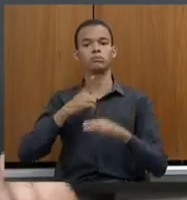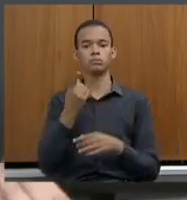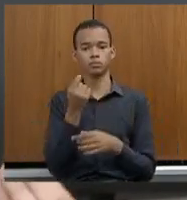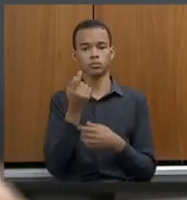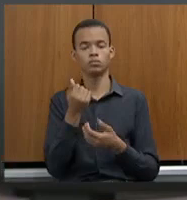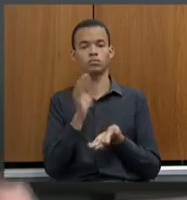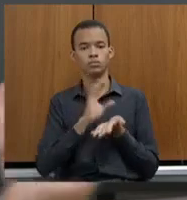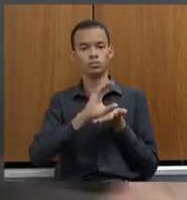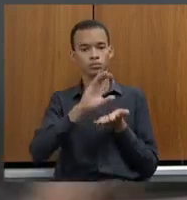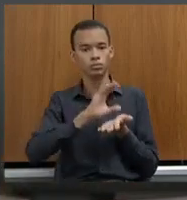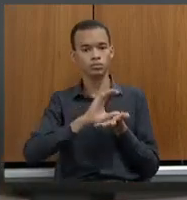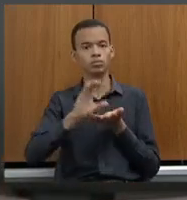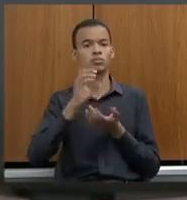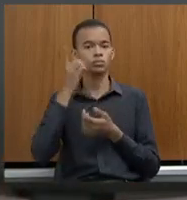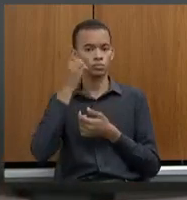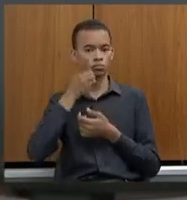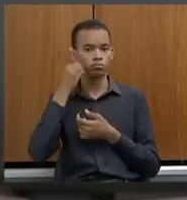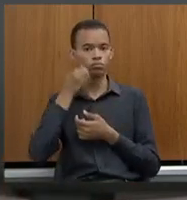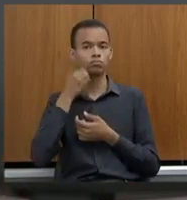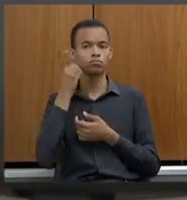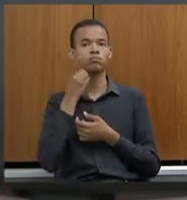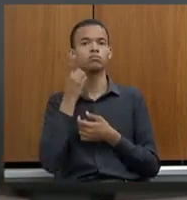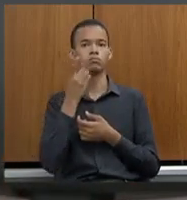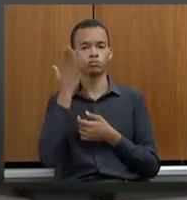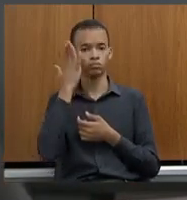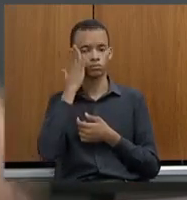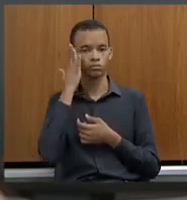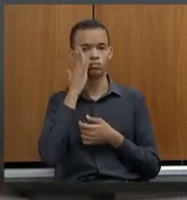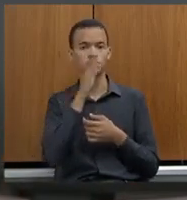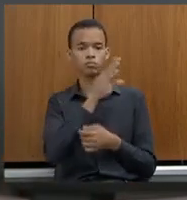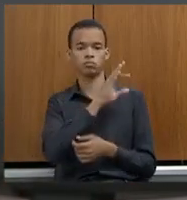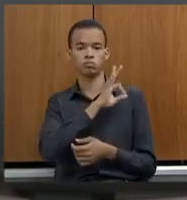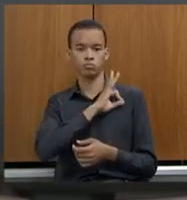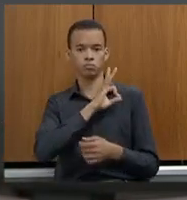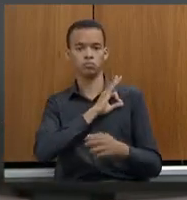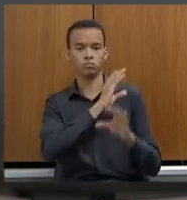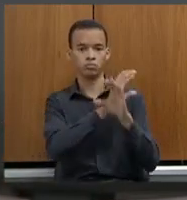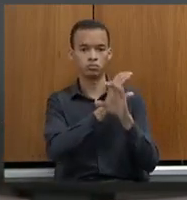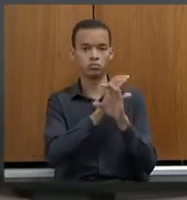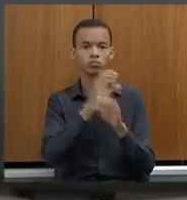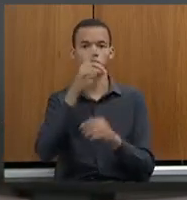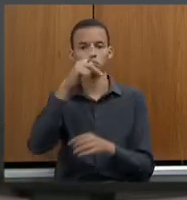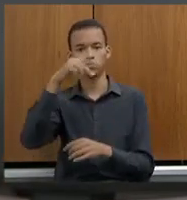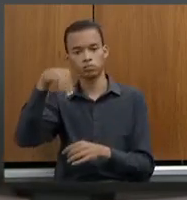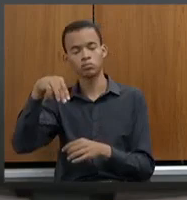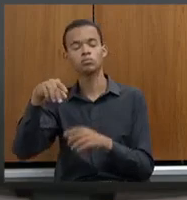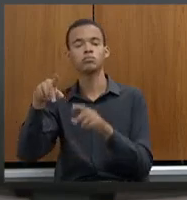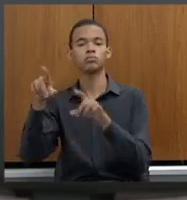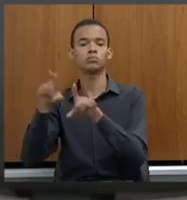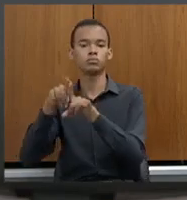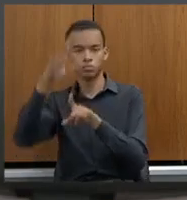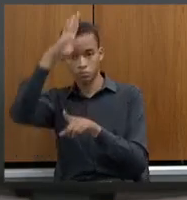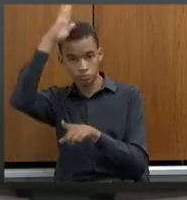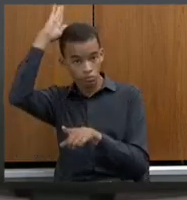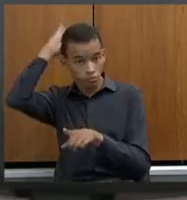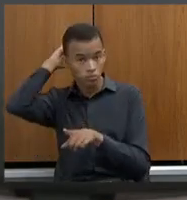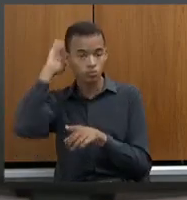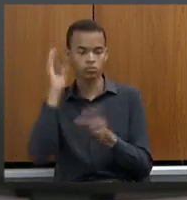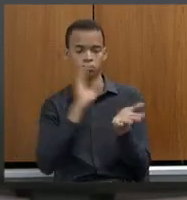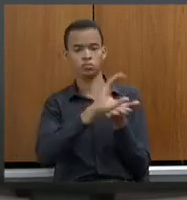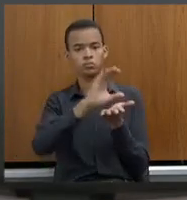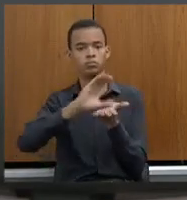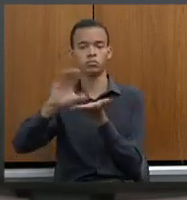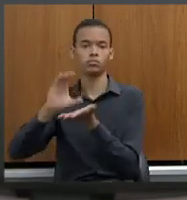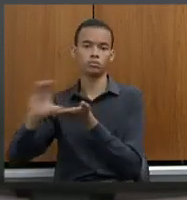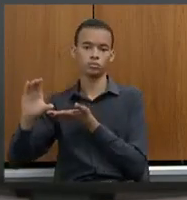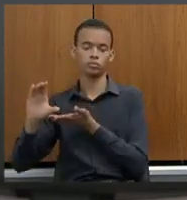quanto o deputado pode, ele tem aportado para a Polícia Civil, para a Polícia Militar, para o Bombeiro. Mas ainda falta algo que ainda estou